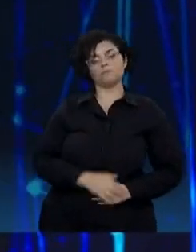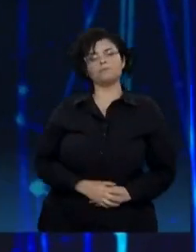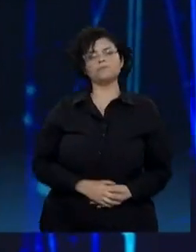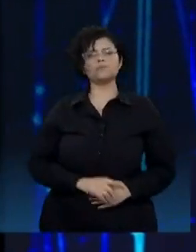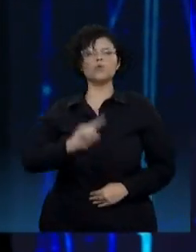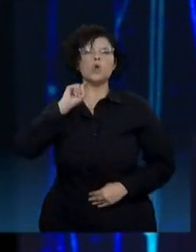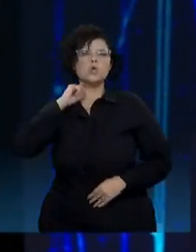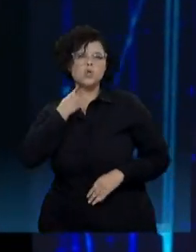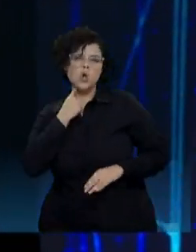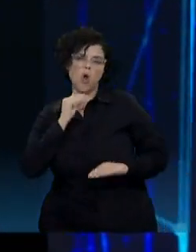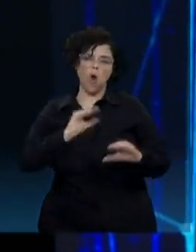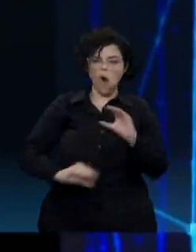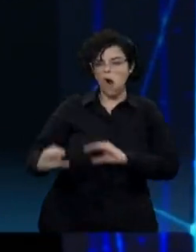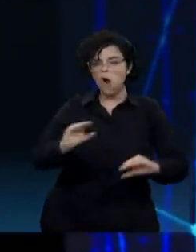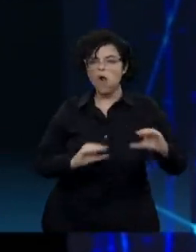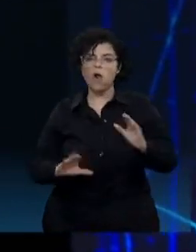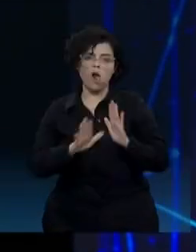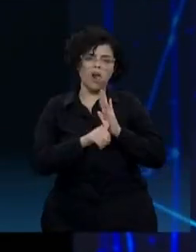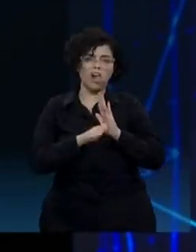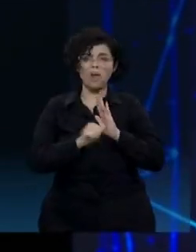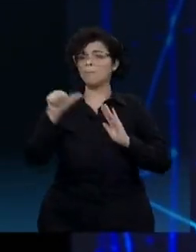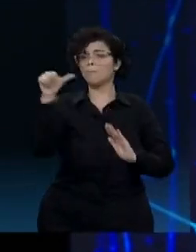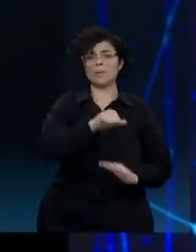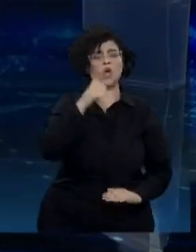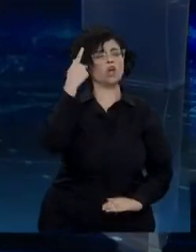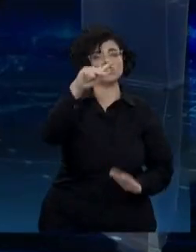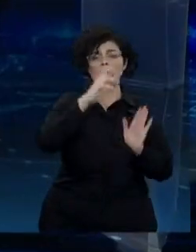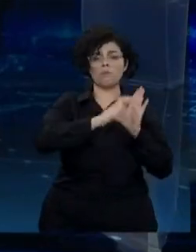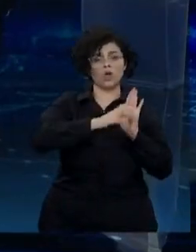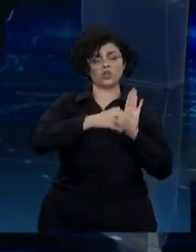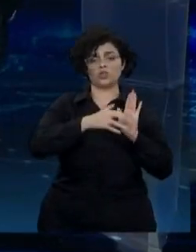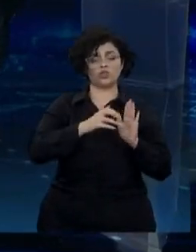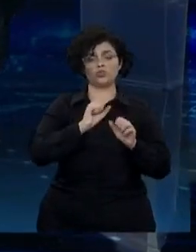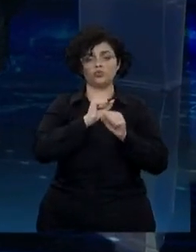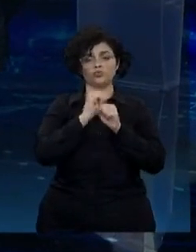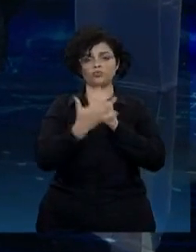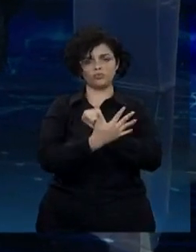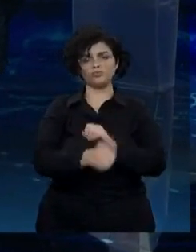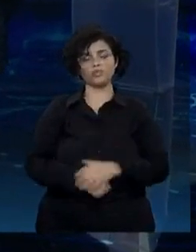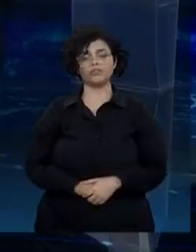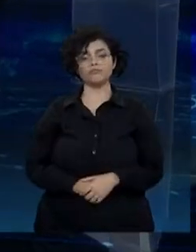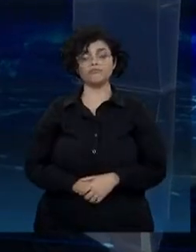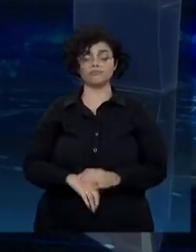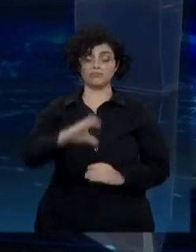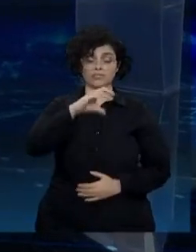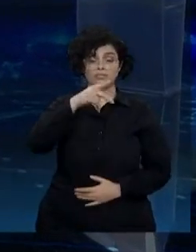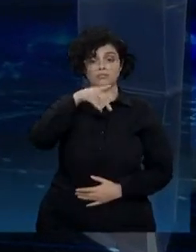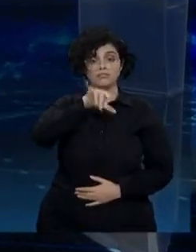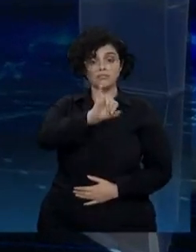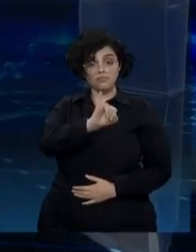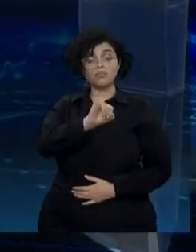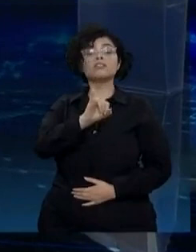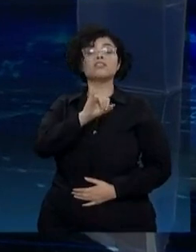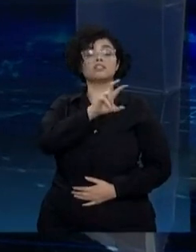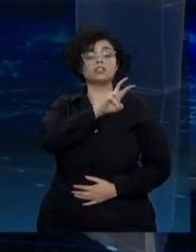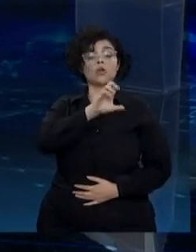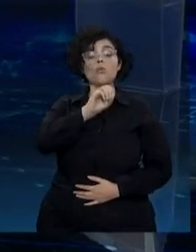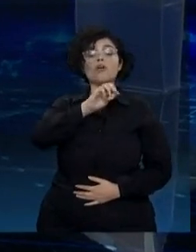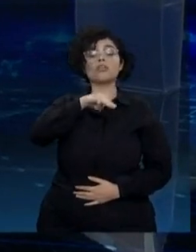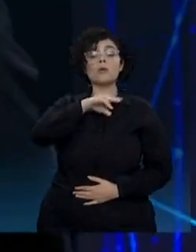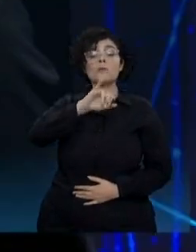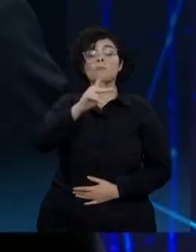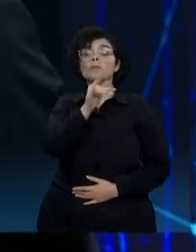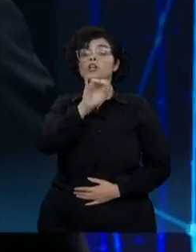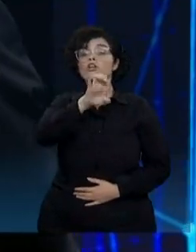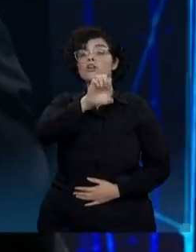corrupção fez o seu partido na Covid. Quando chegou na CPI a notícia de 50 milhões de reais,